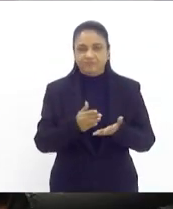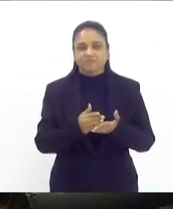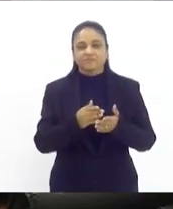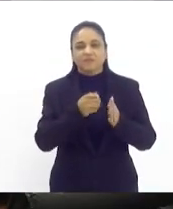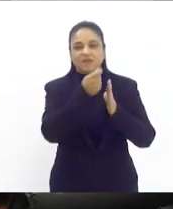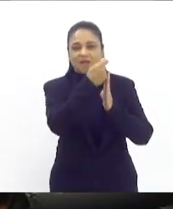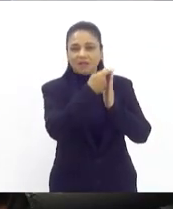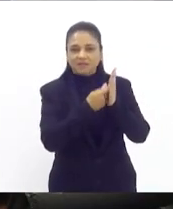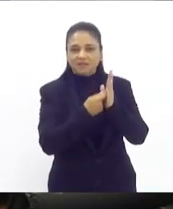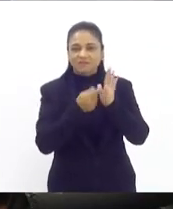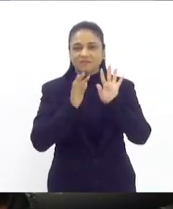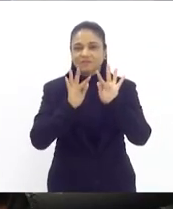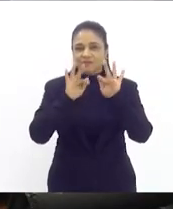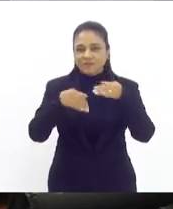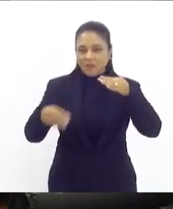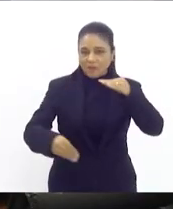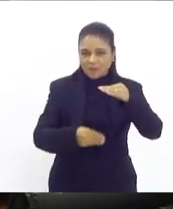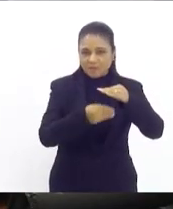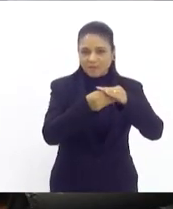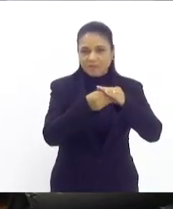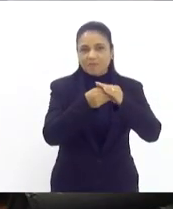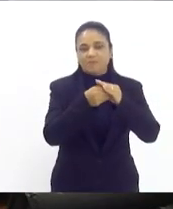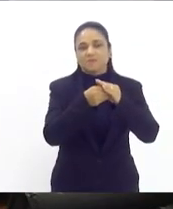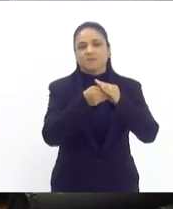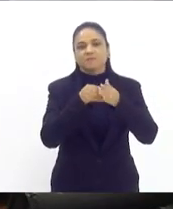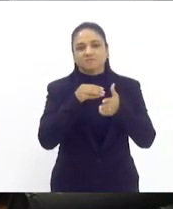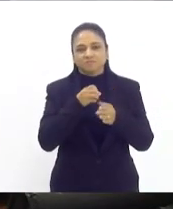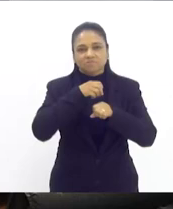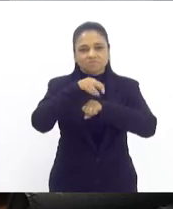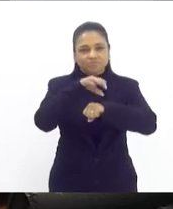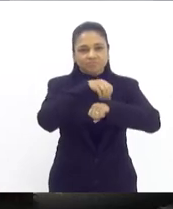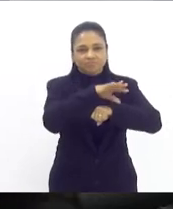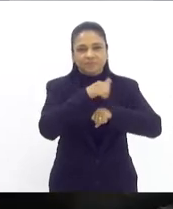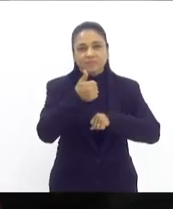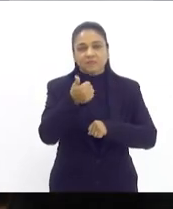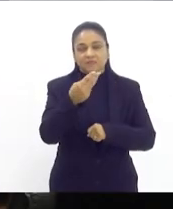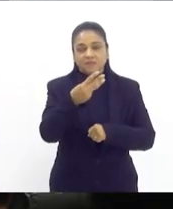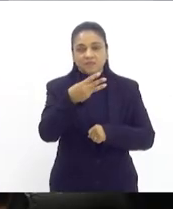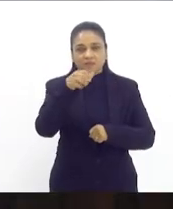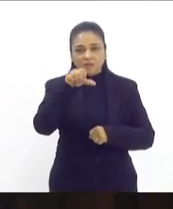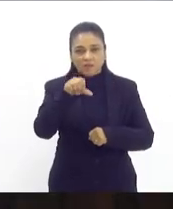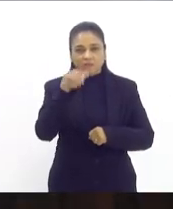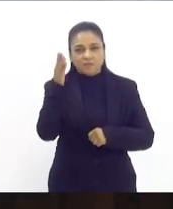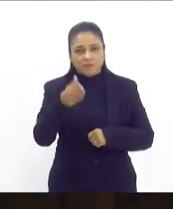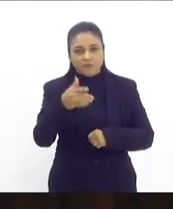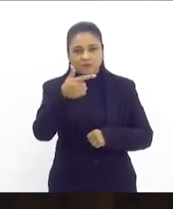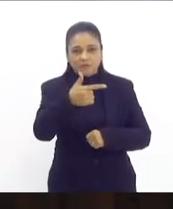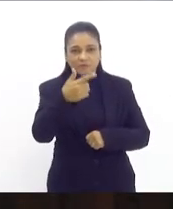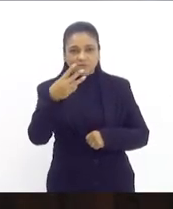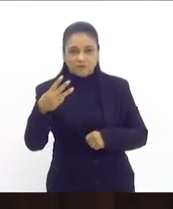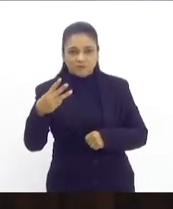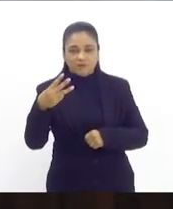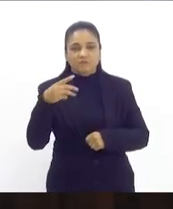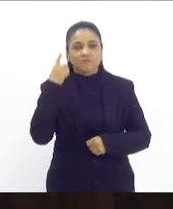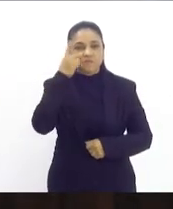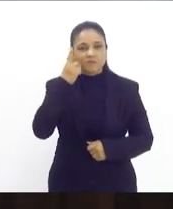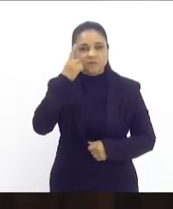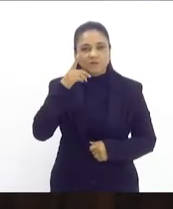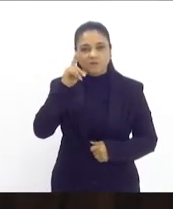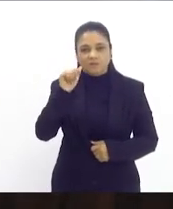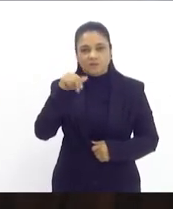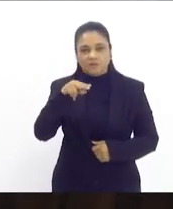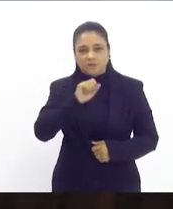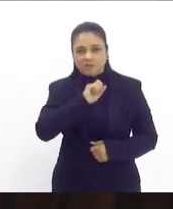Redação final, assim emendada, indicação legislativa 39-2023, de autoria do deputado Daniel